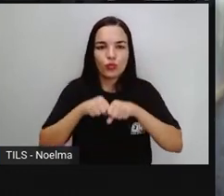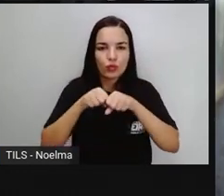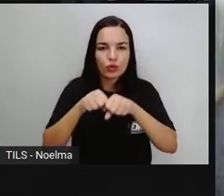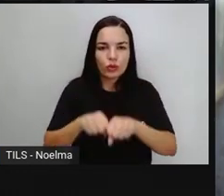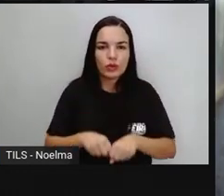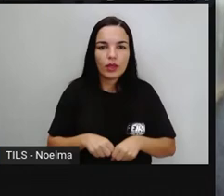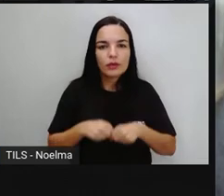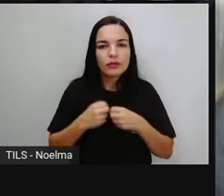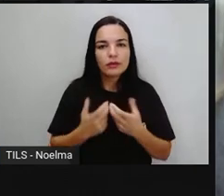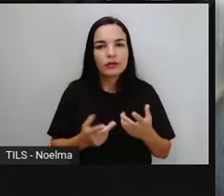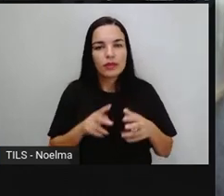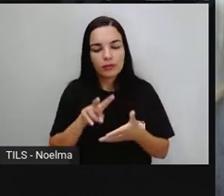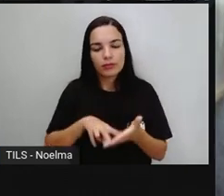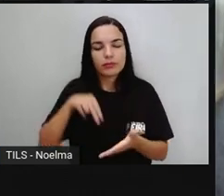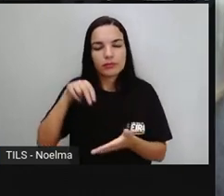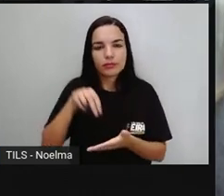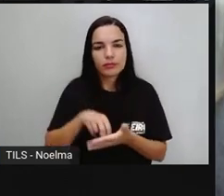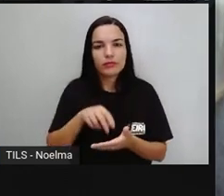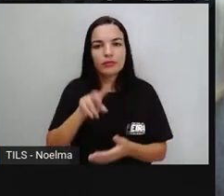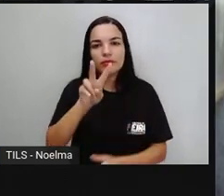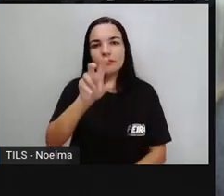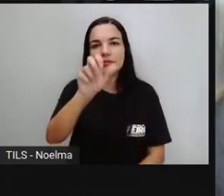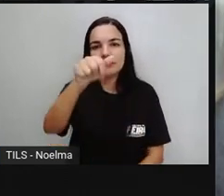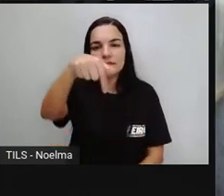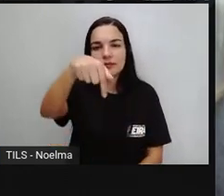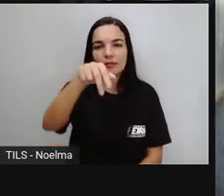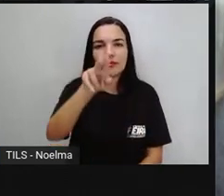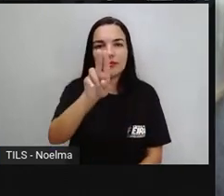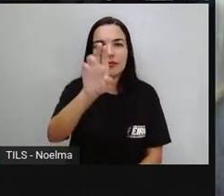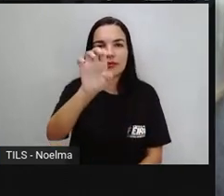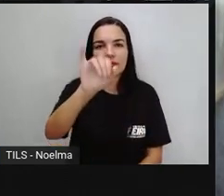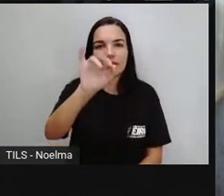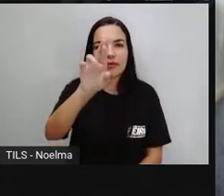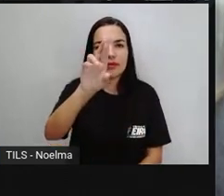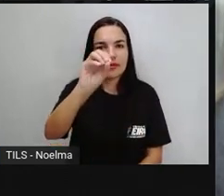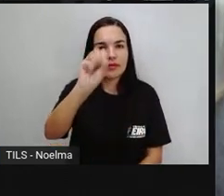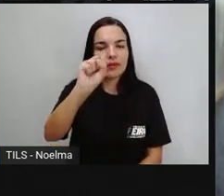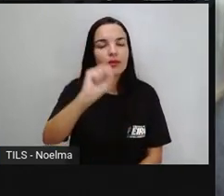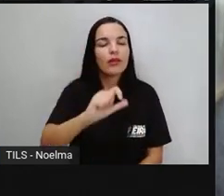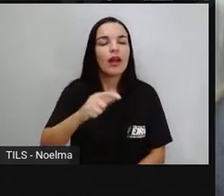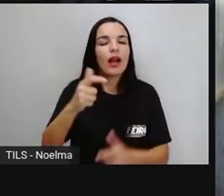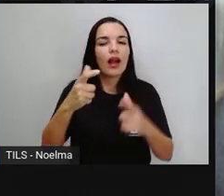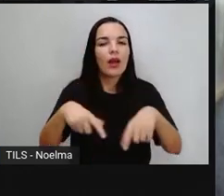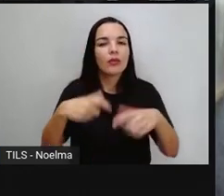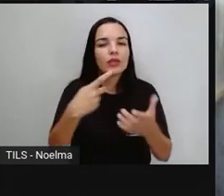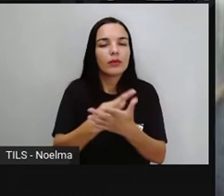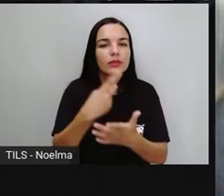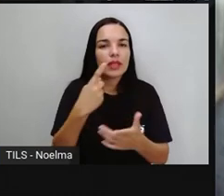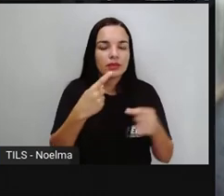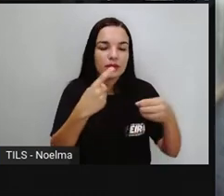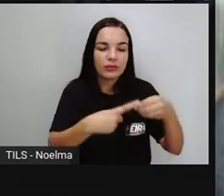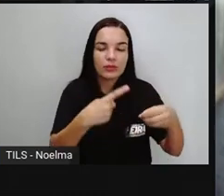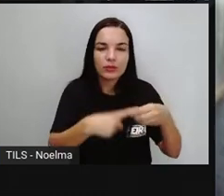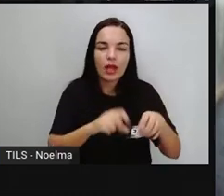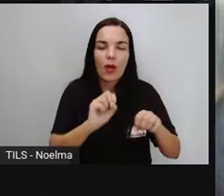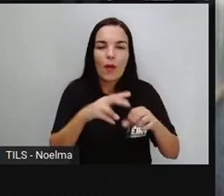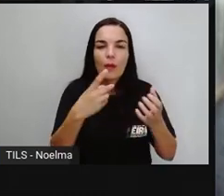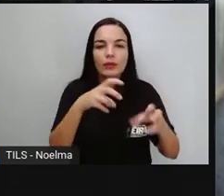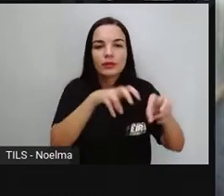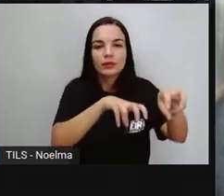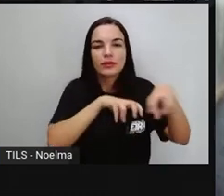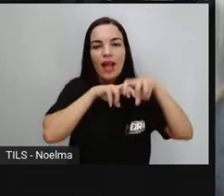cavalgadas, que acontecem também em alguns distritos ou zona rural da cidade, e que também